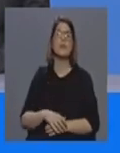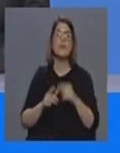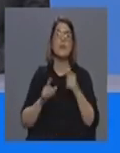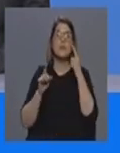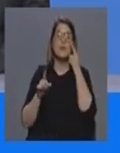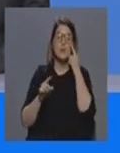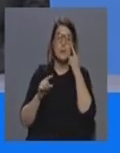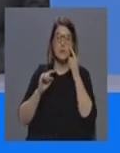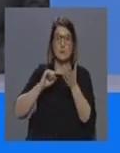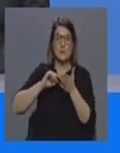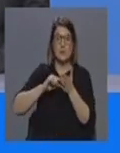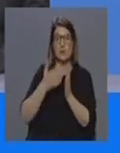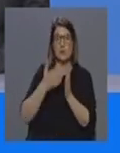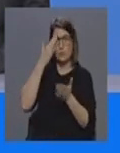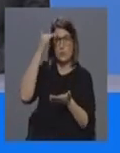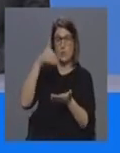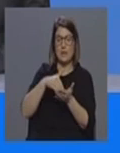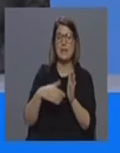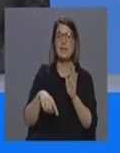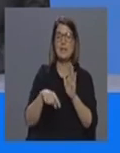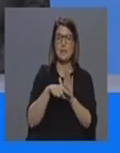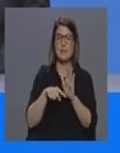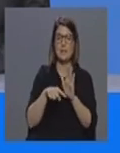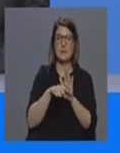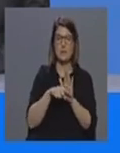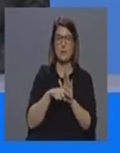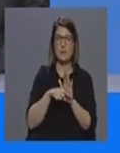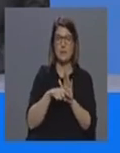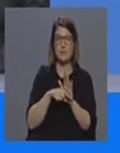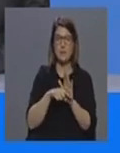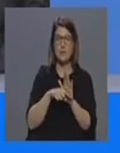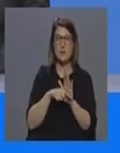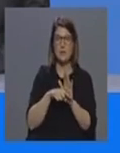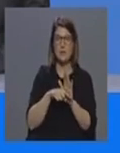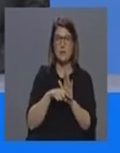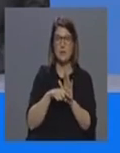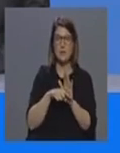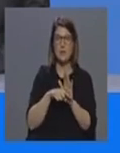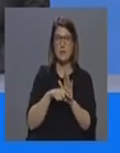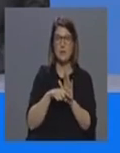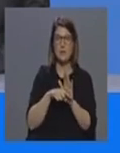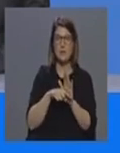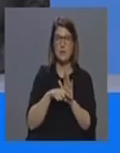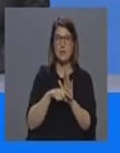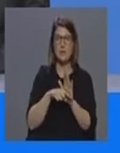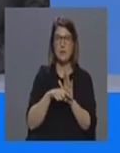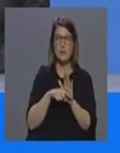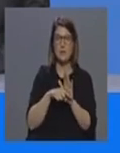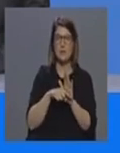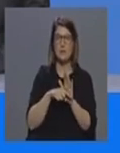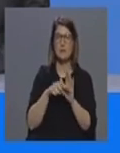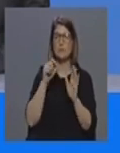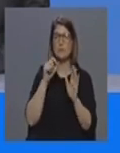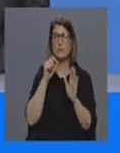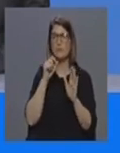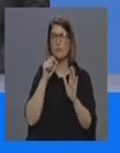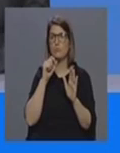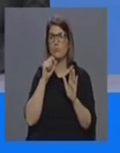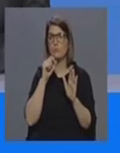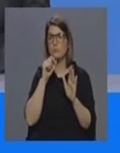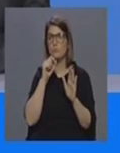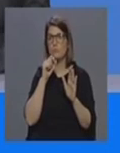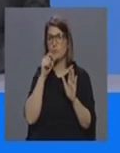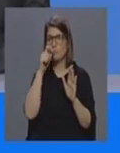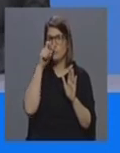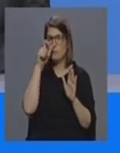um teste dar negativo não quer dizer que a pessoa não esteja infectada é assim